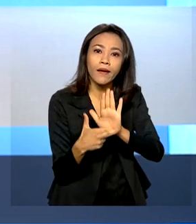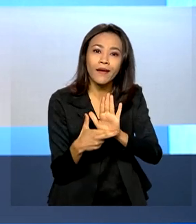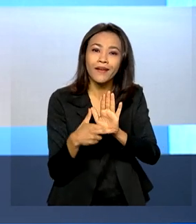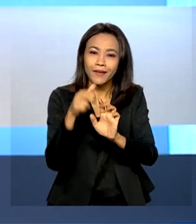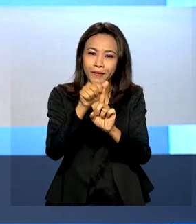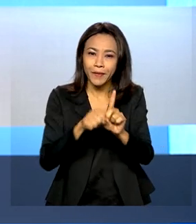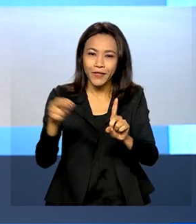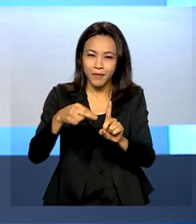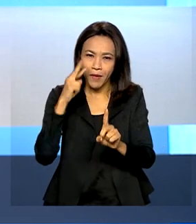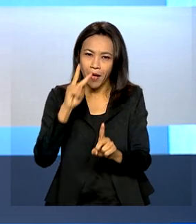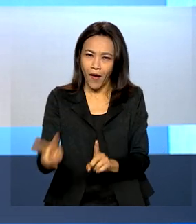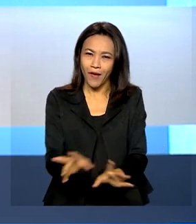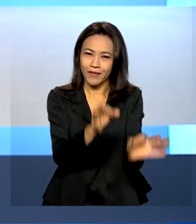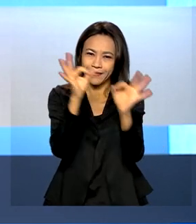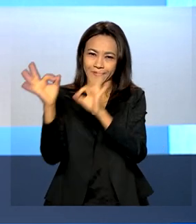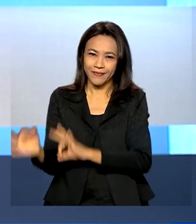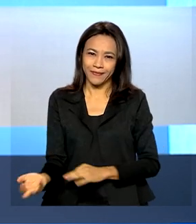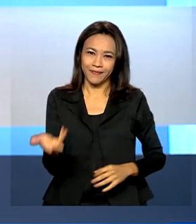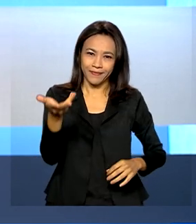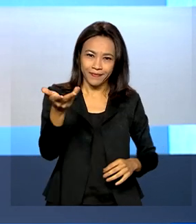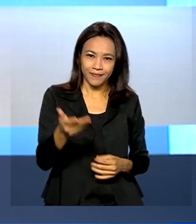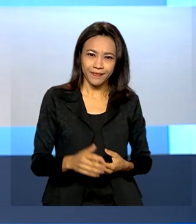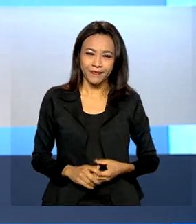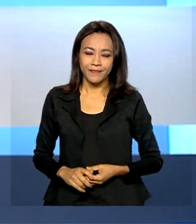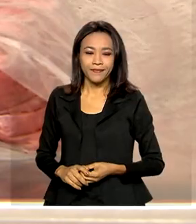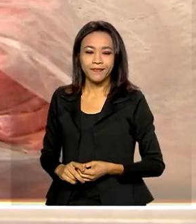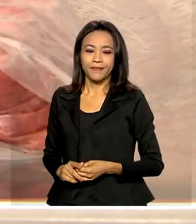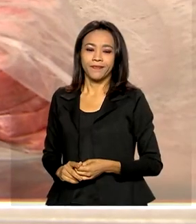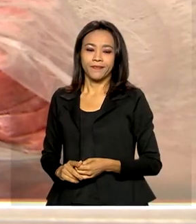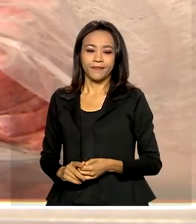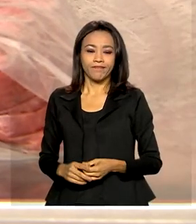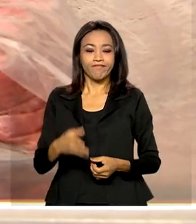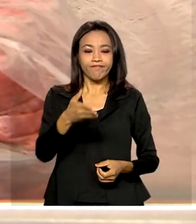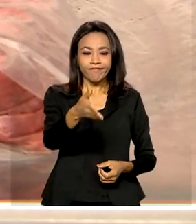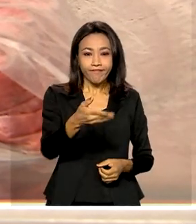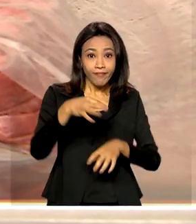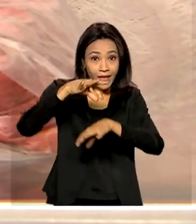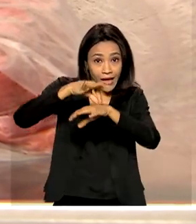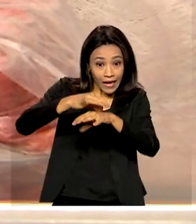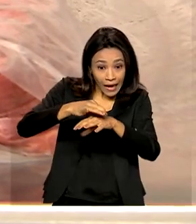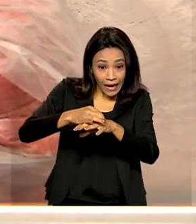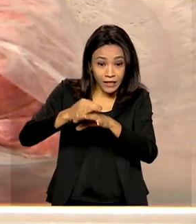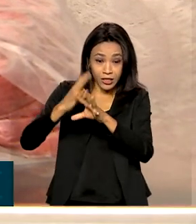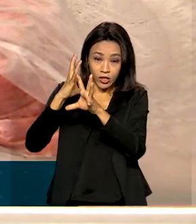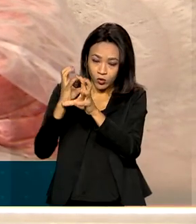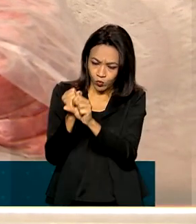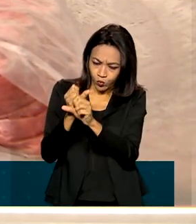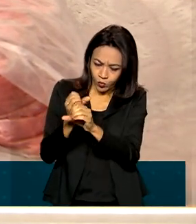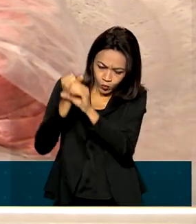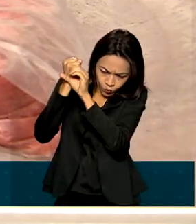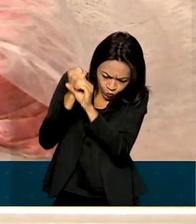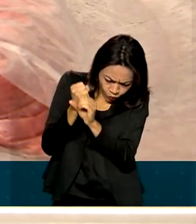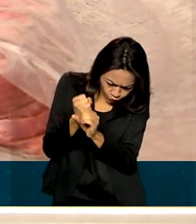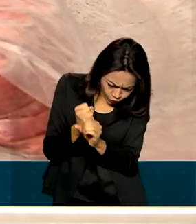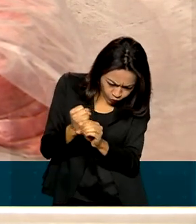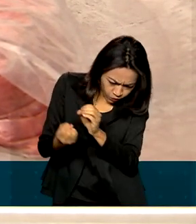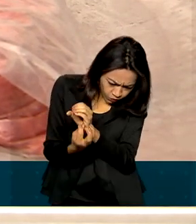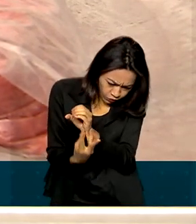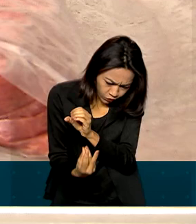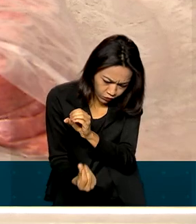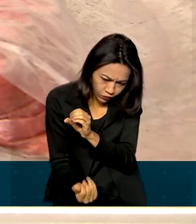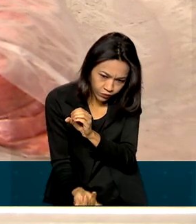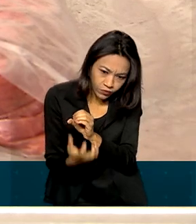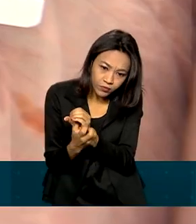reportagem de Luciana Colares de Holanda. A carne moída deve ser embalada imediatamente